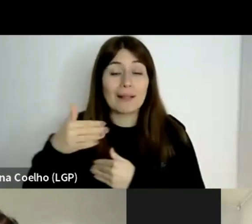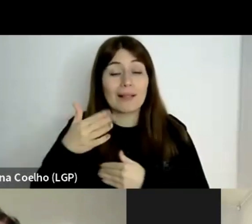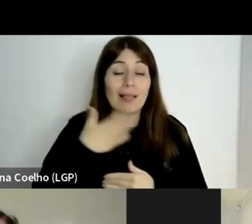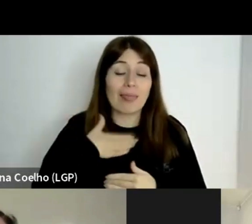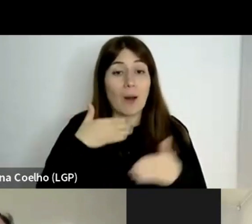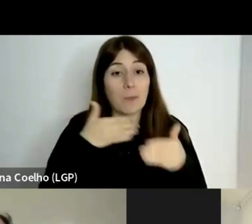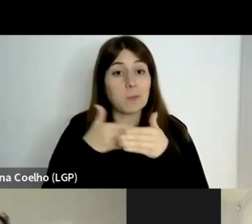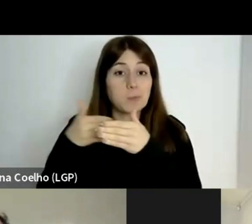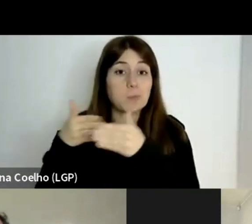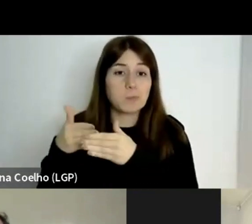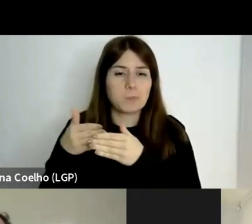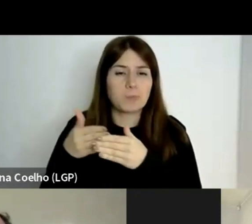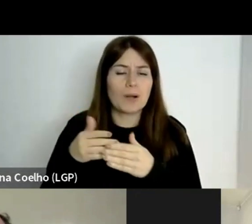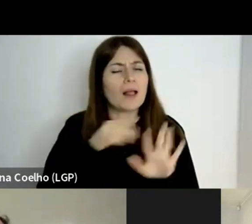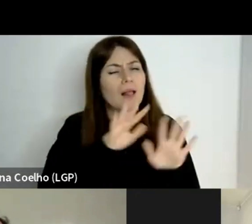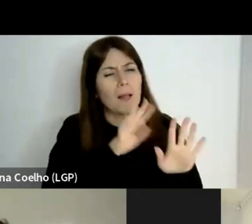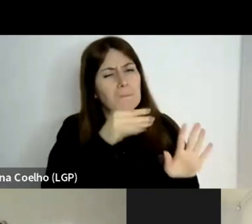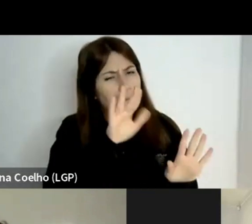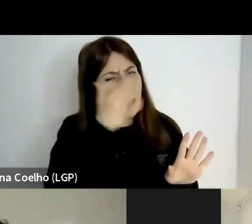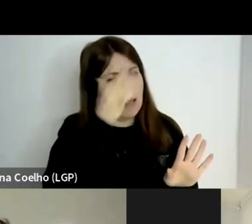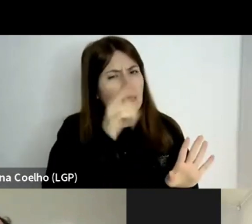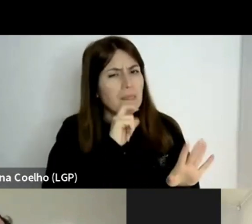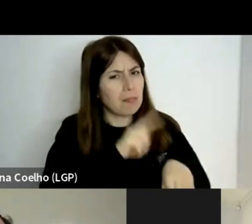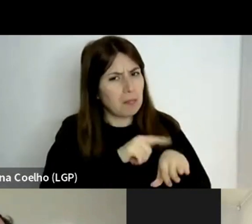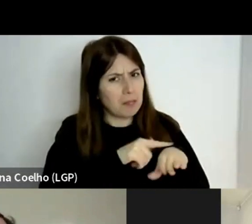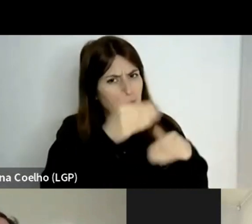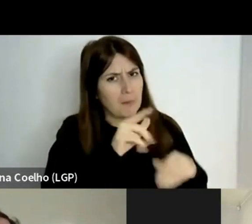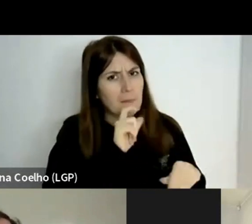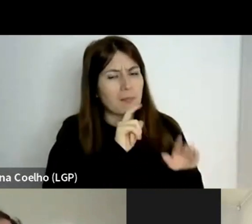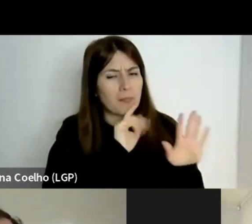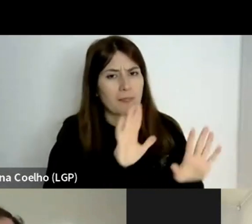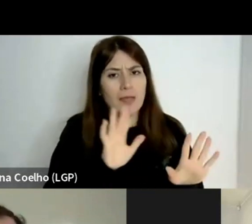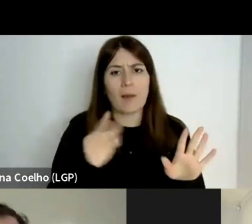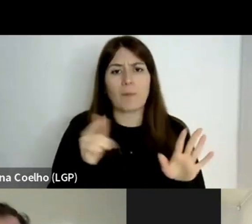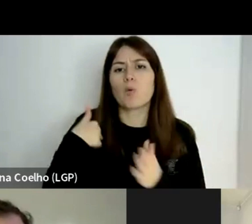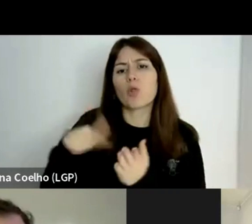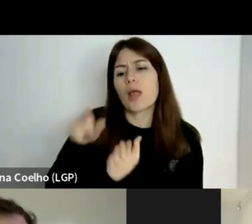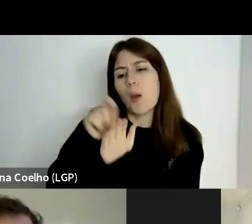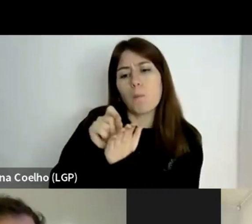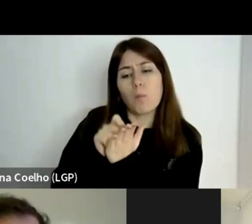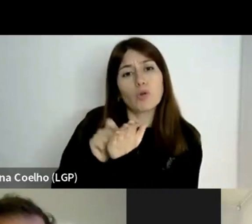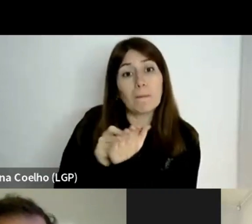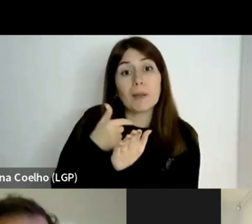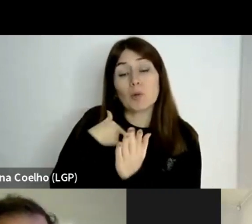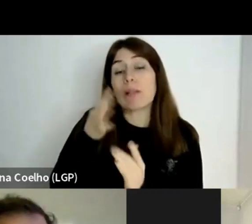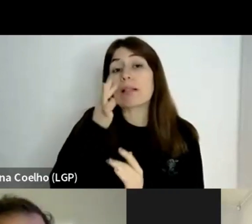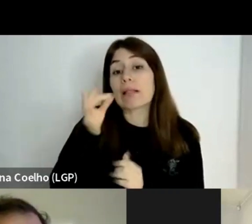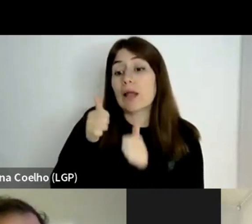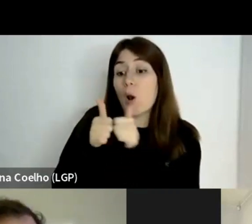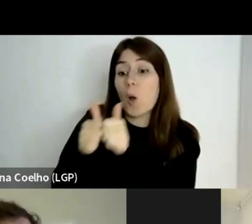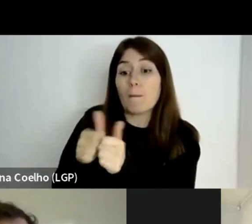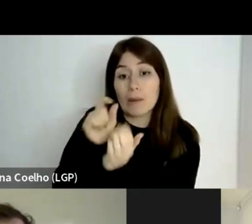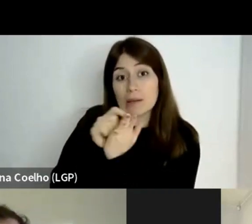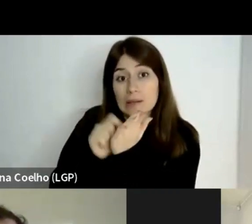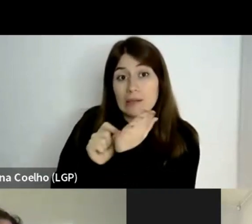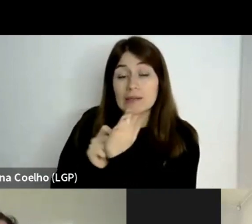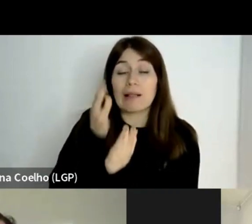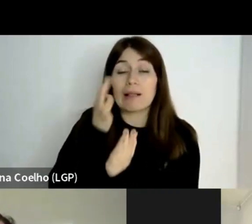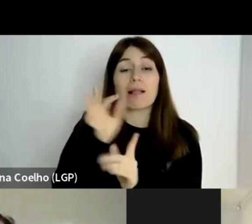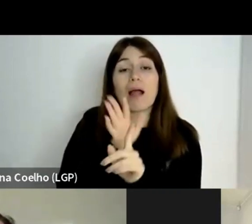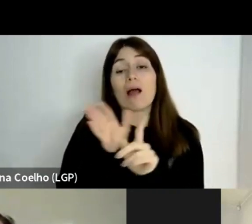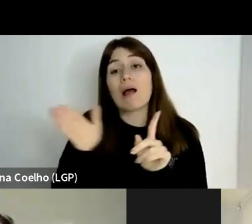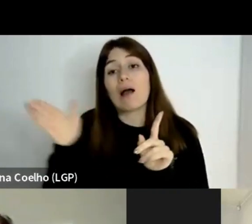Mas estamos, penso, com alguma mágica. Por isso uns apontamentos e vou seguir uns apontamentos para evitar não me dispersar muito,